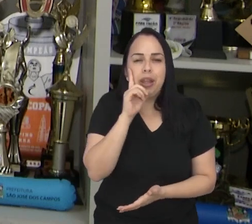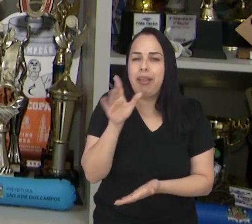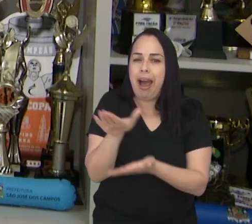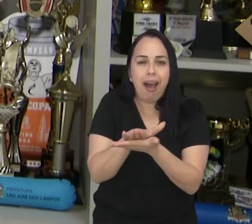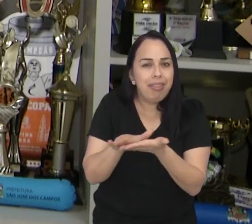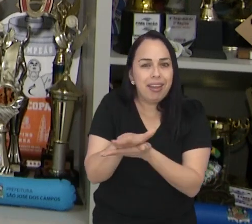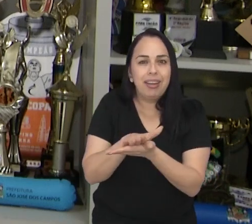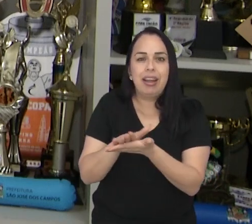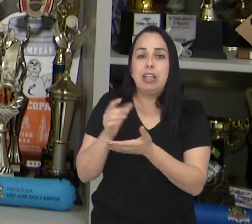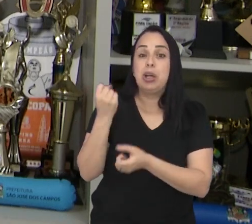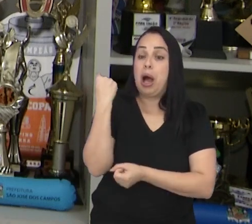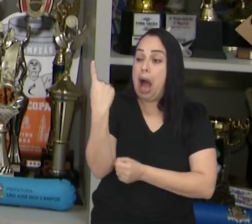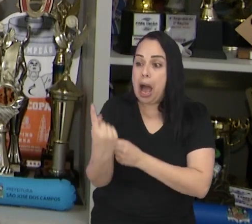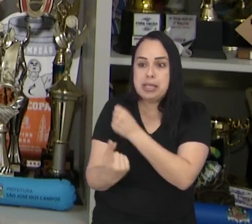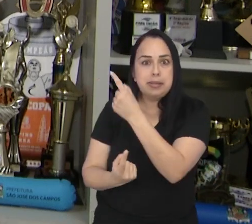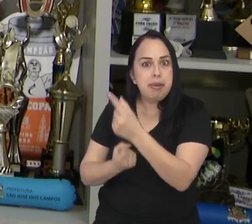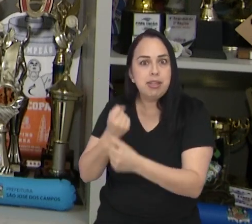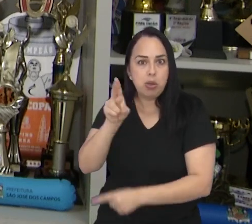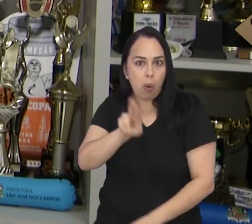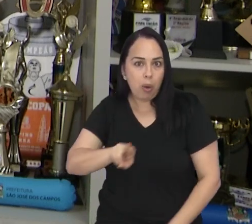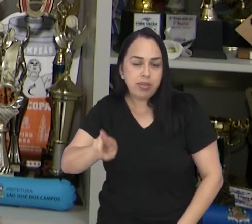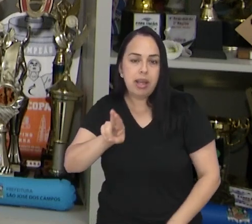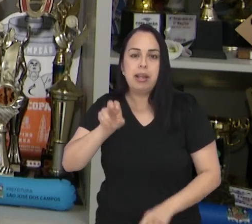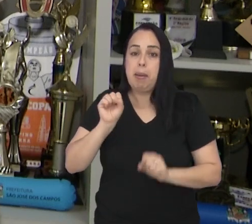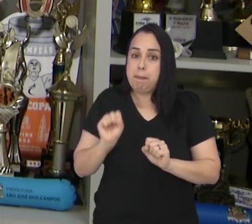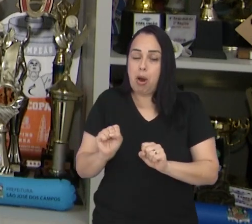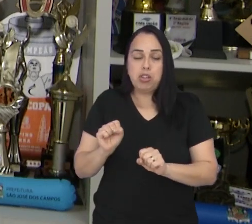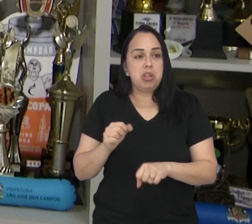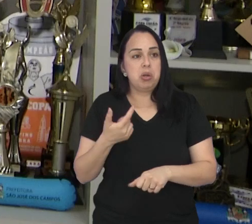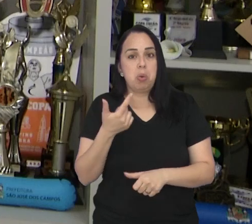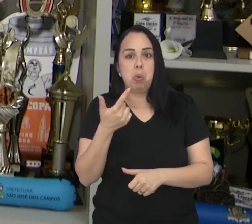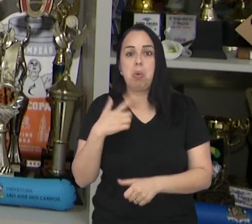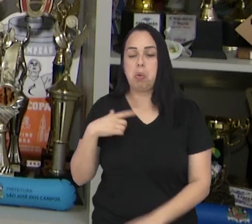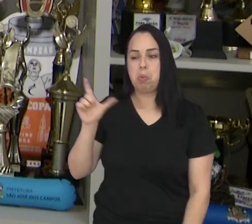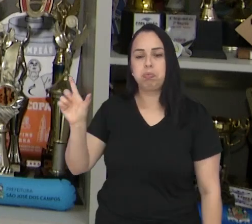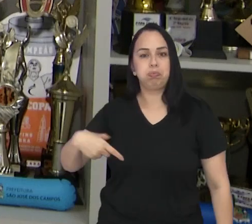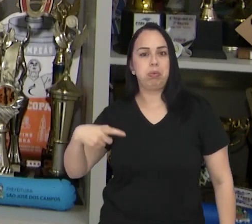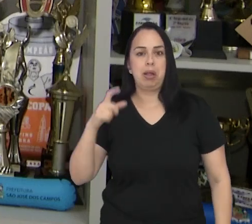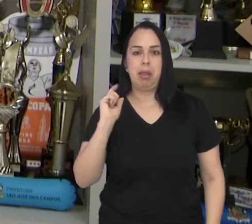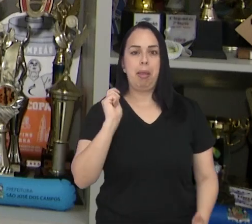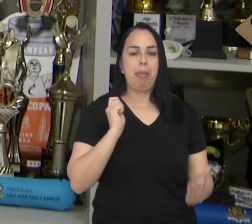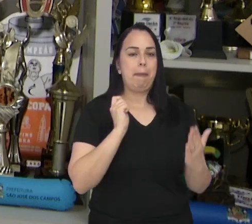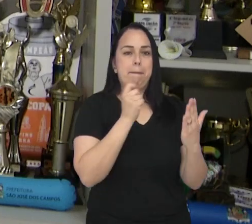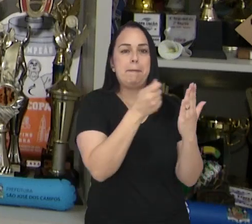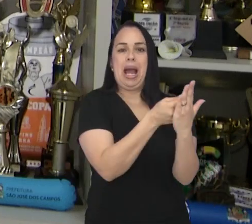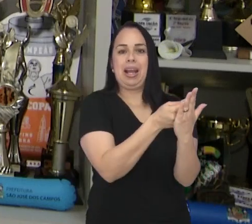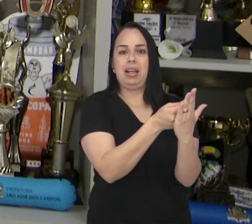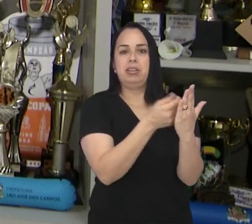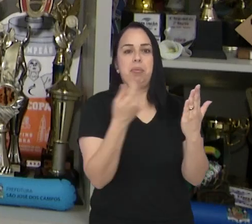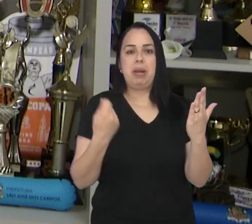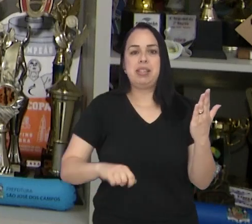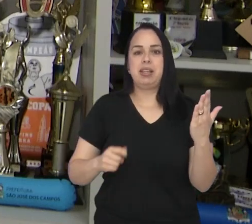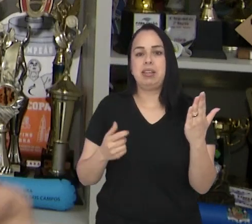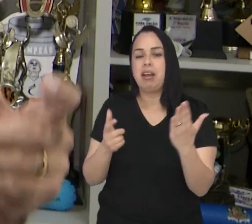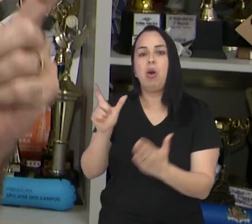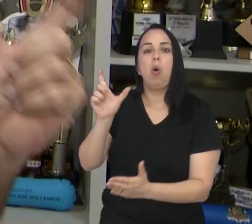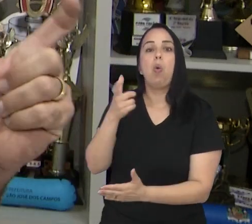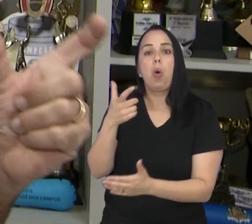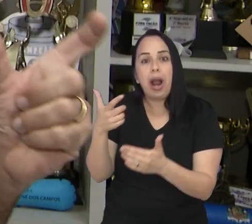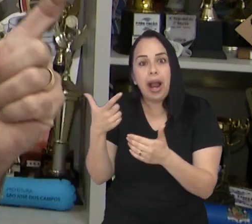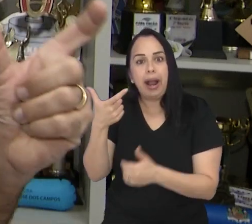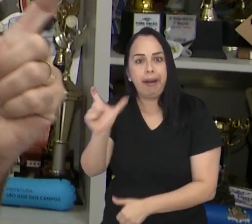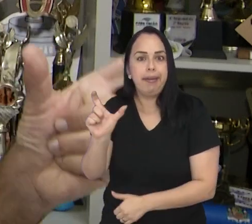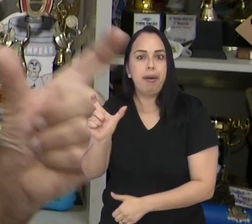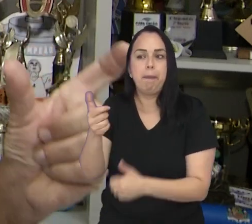transporte público também, ele pode, em vários outros momentos, com cartão ele pode pagar, não precisa ficar reabastecendo o outro